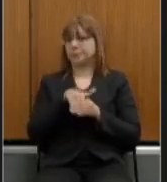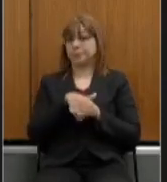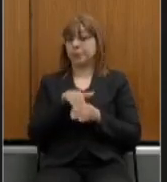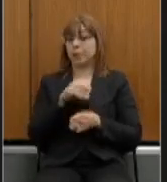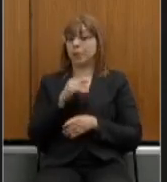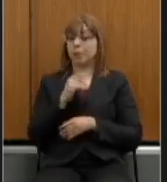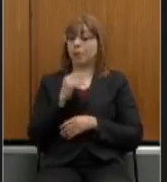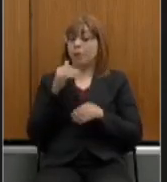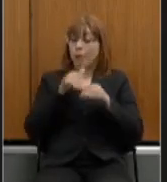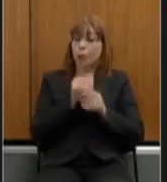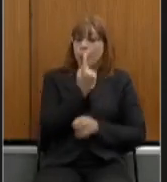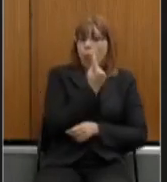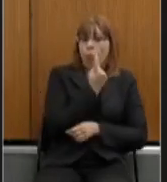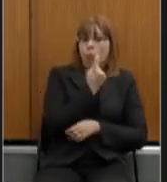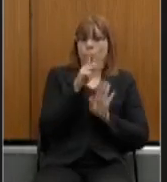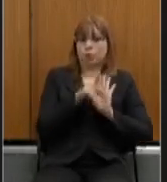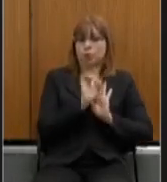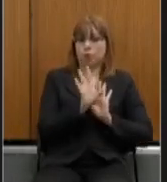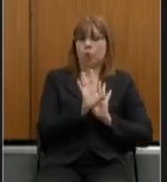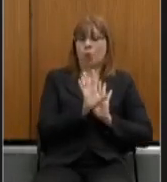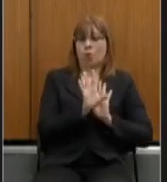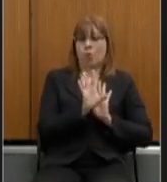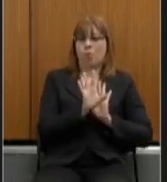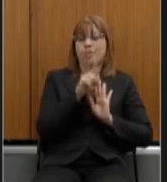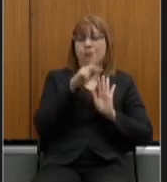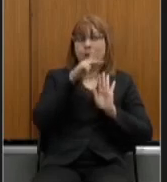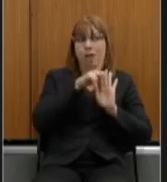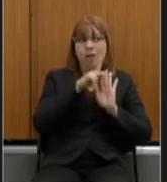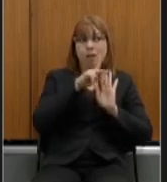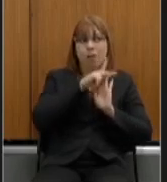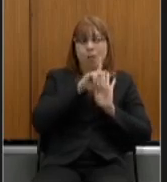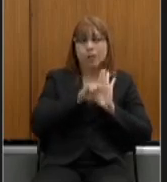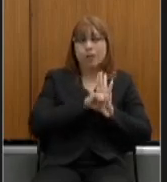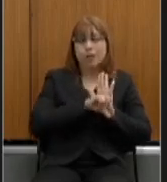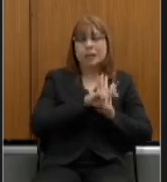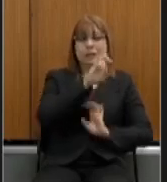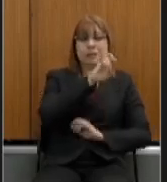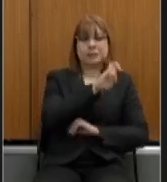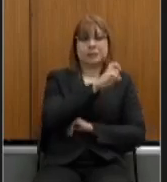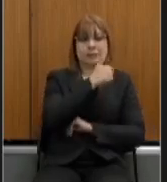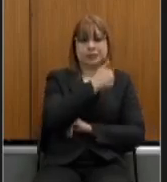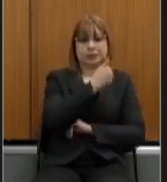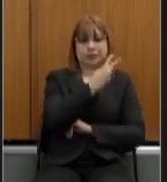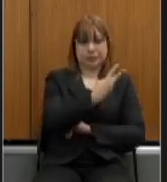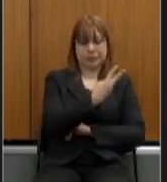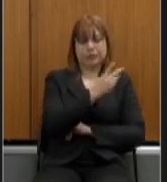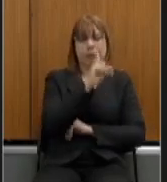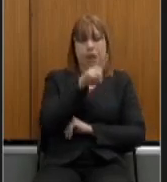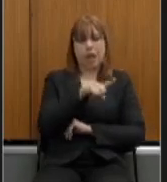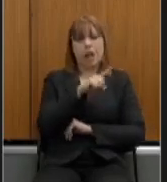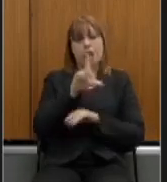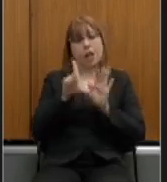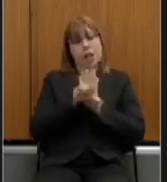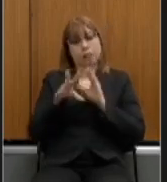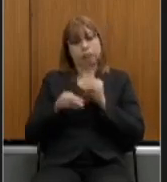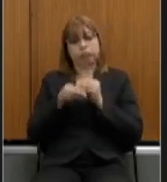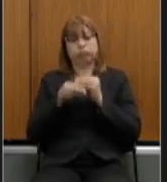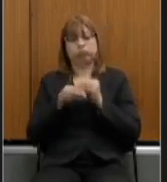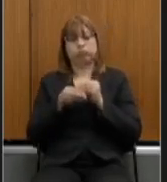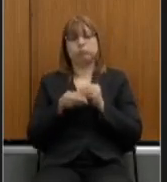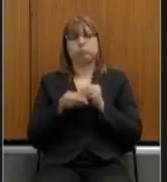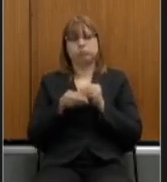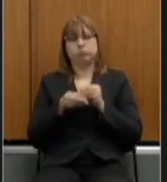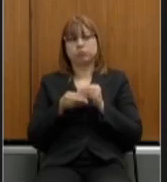projeto votamos foi o projeto de lei 503 uma lei complementar que